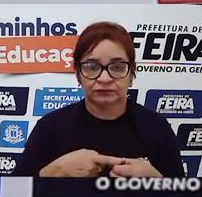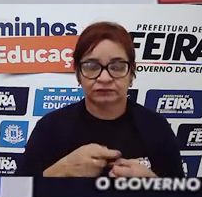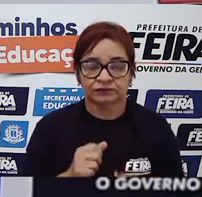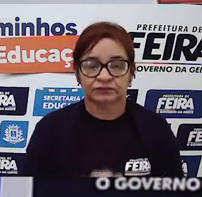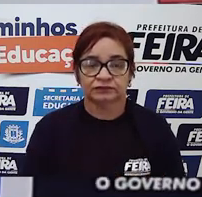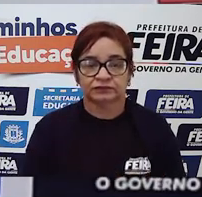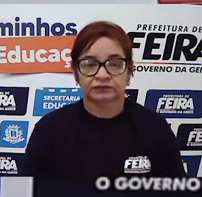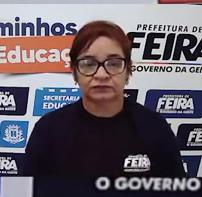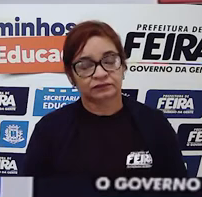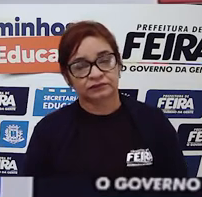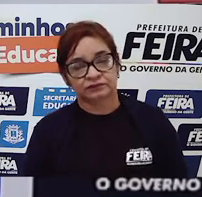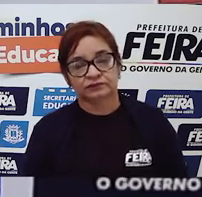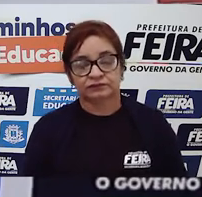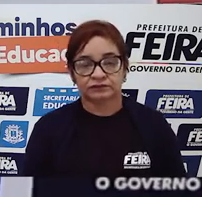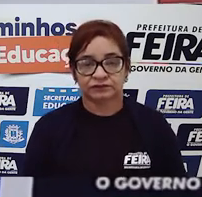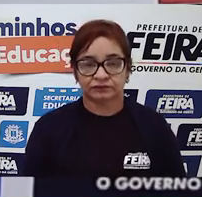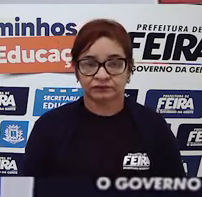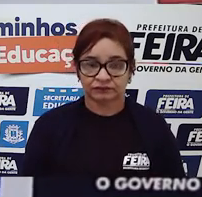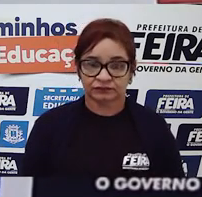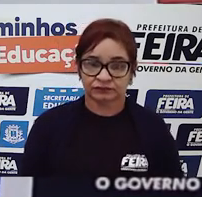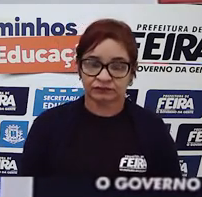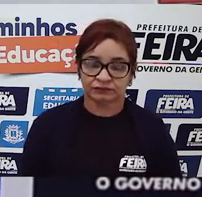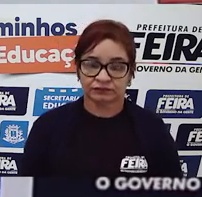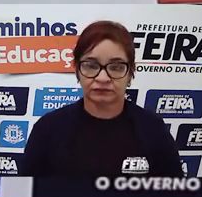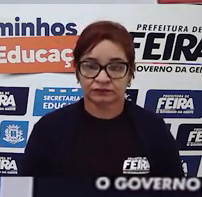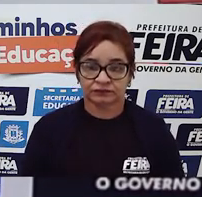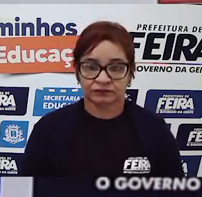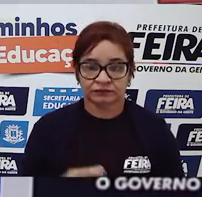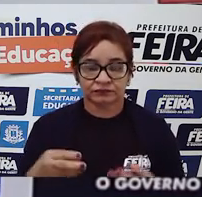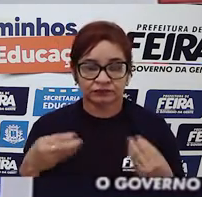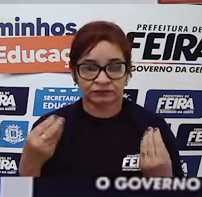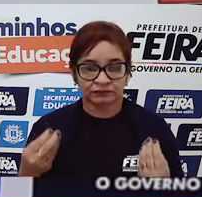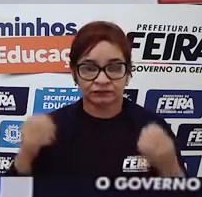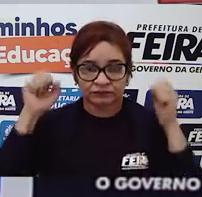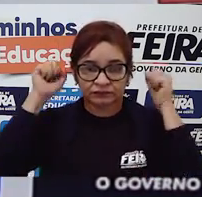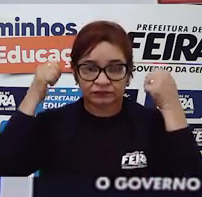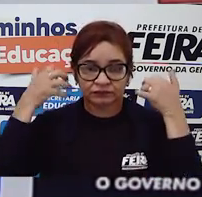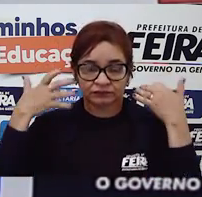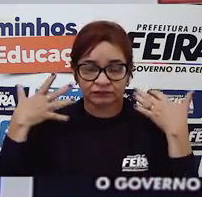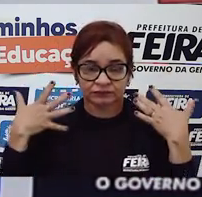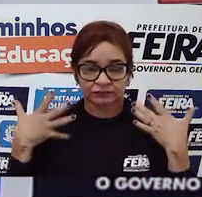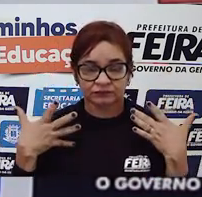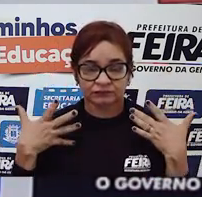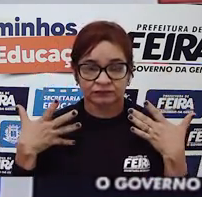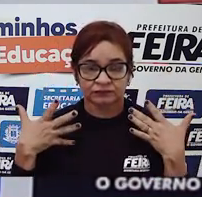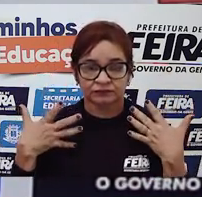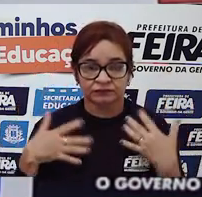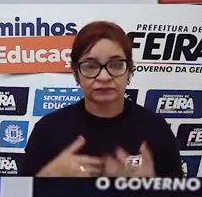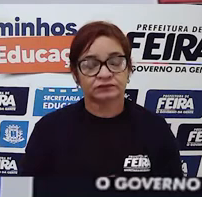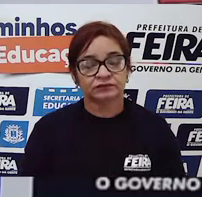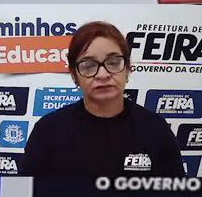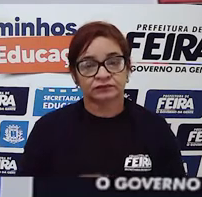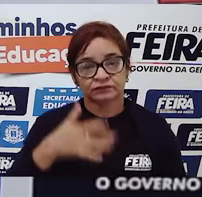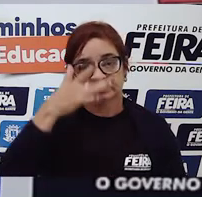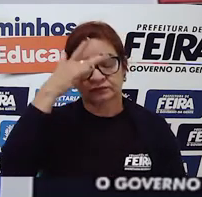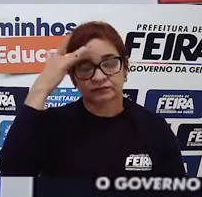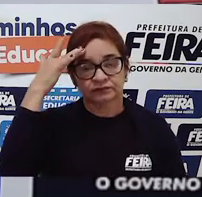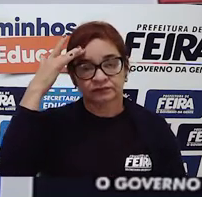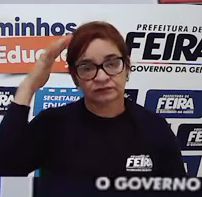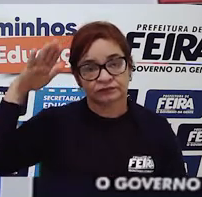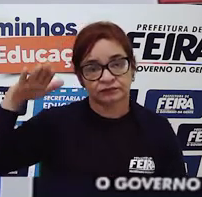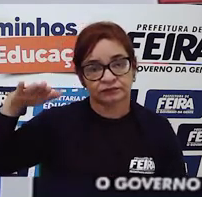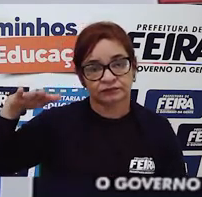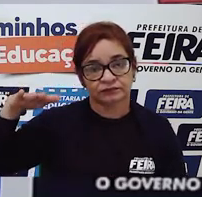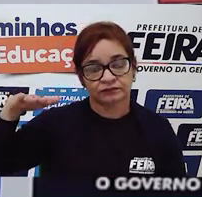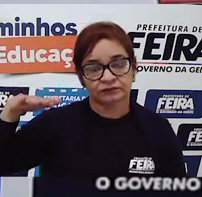no distrito da Matinha. Quanto à minha descrição, eu sou uma pessoa de estatura baixa,